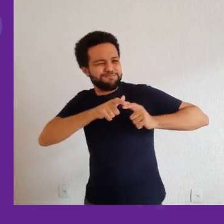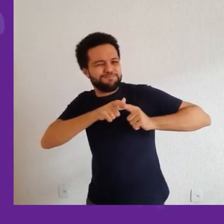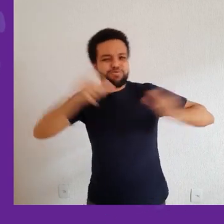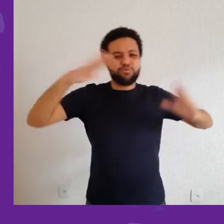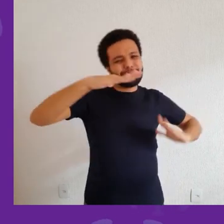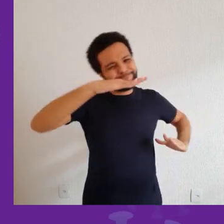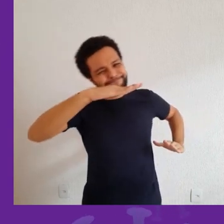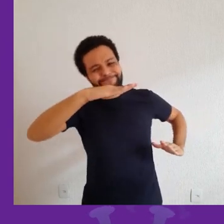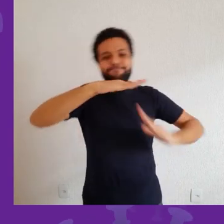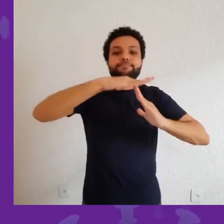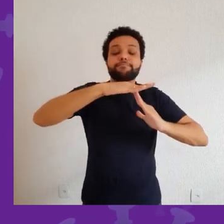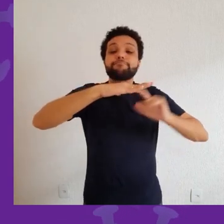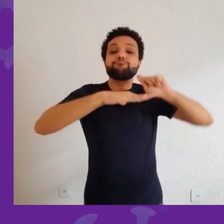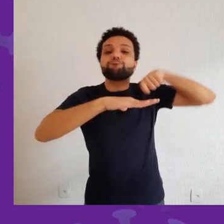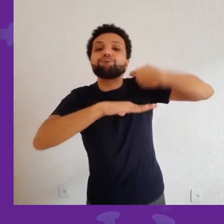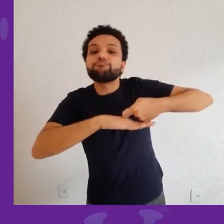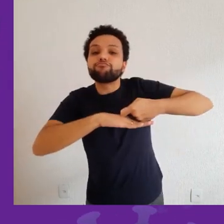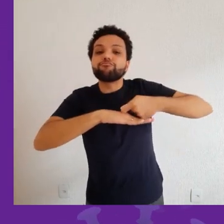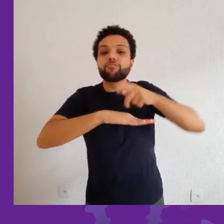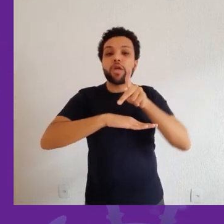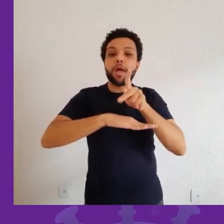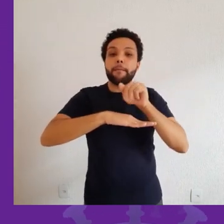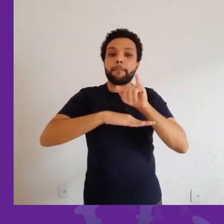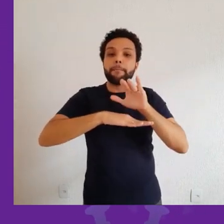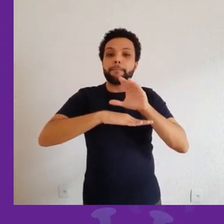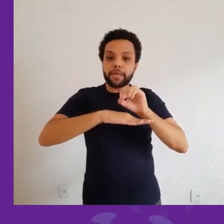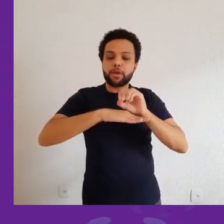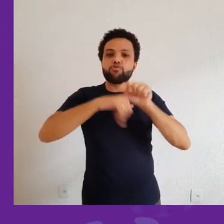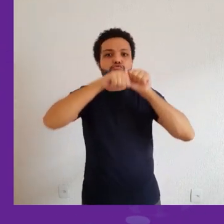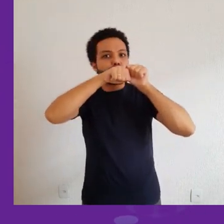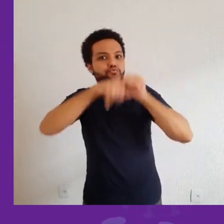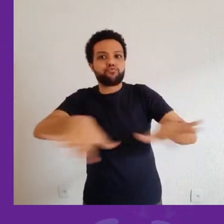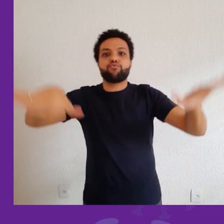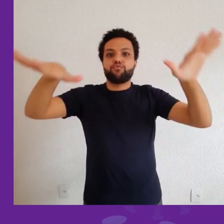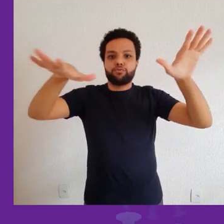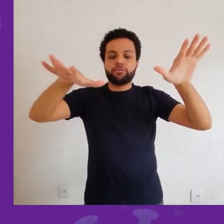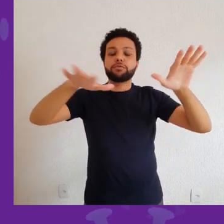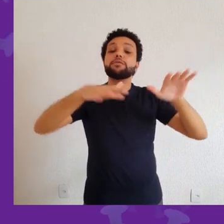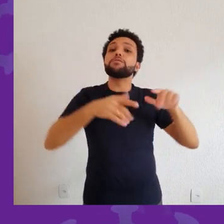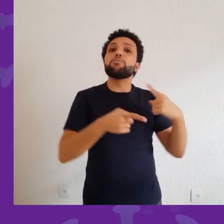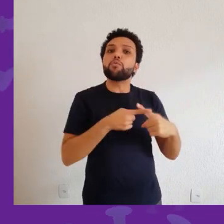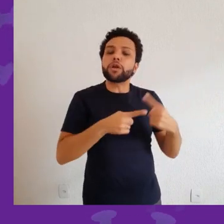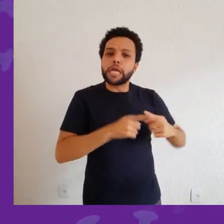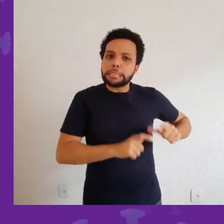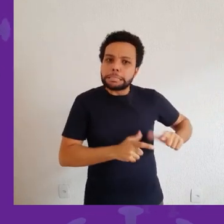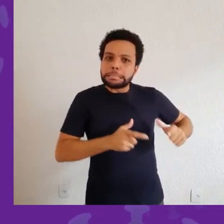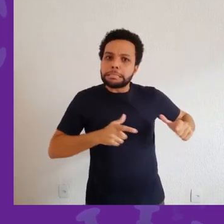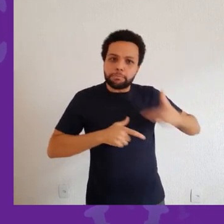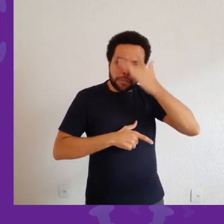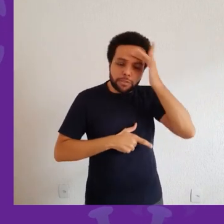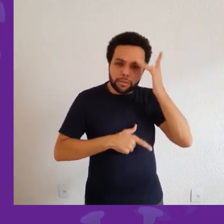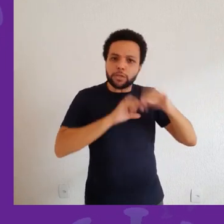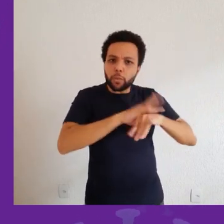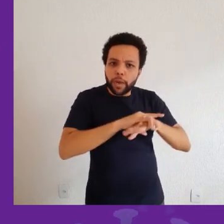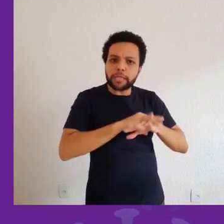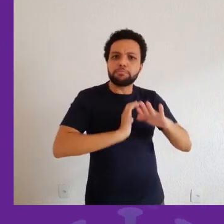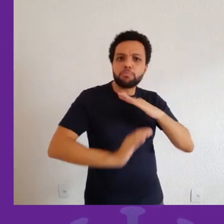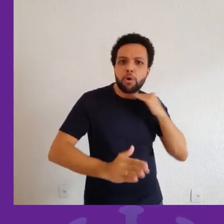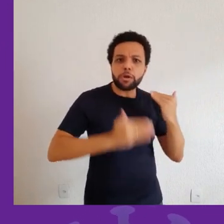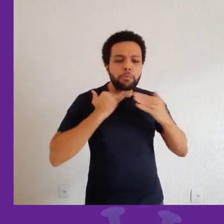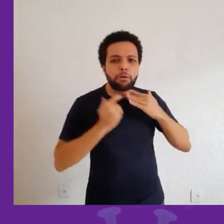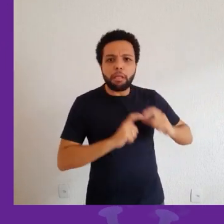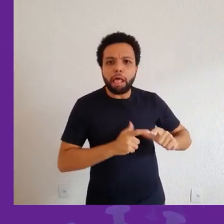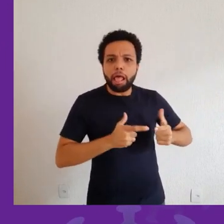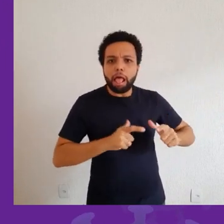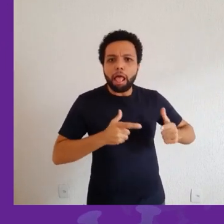começa a diminuir, que a gente chama o pico da epidemia. Então, vai aumentando a quantidade de doentes e de mortos, vai aumentando, aumentando,